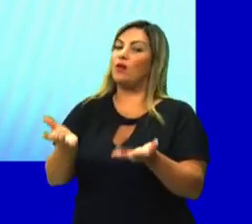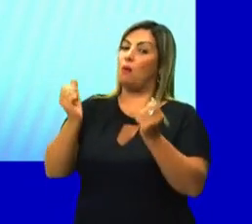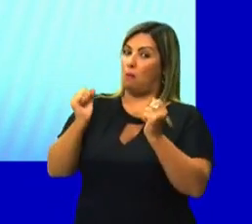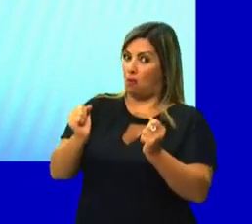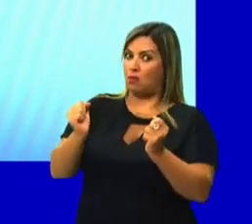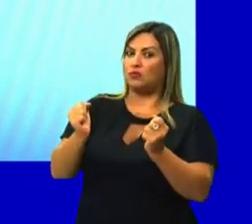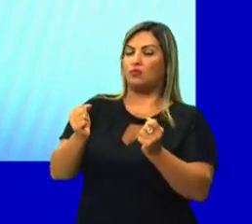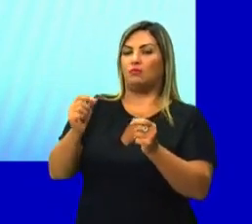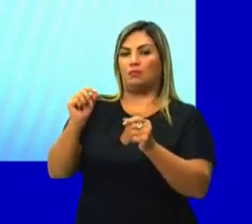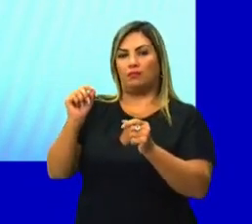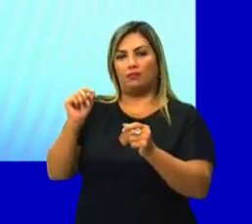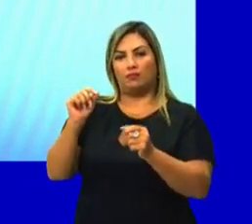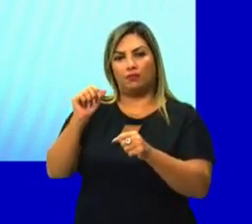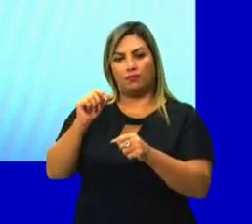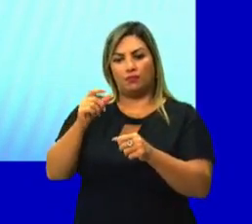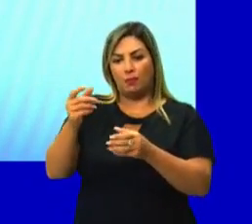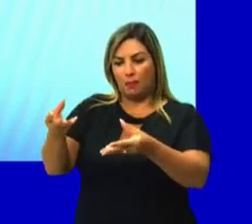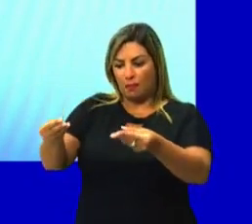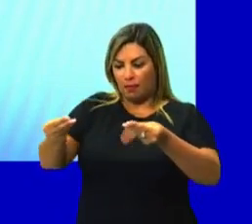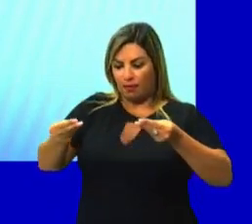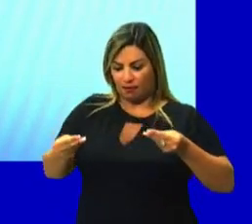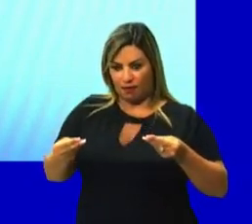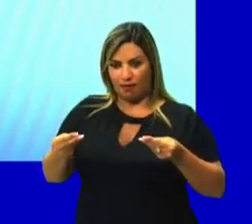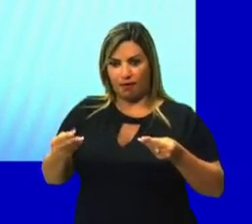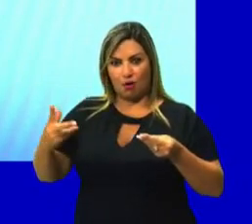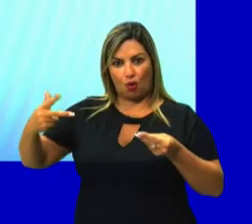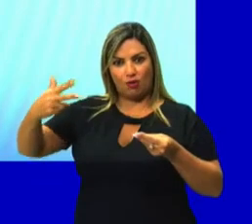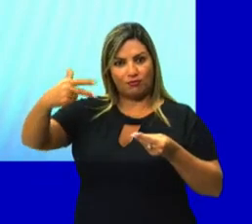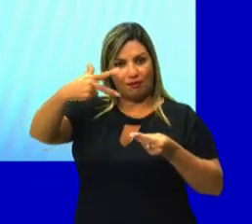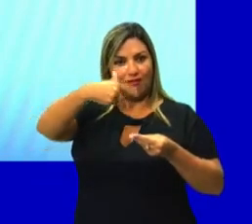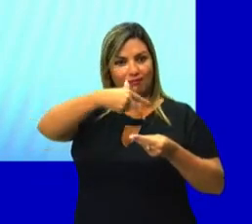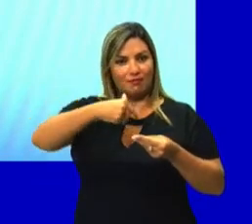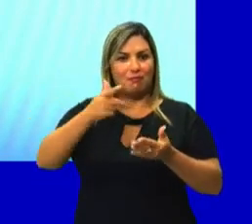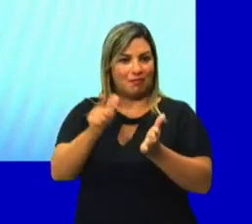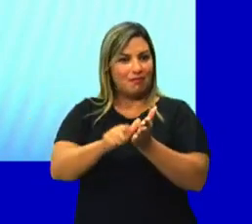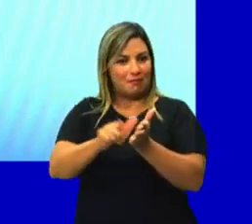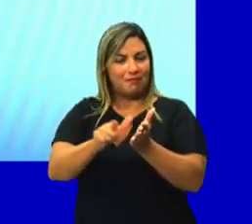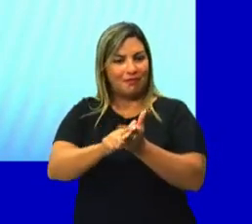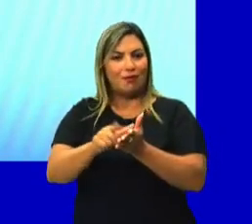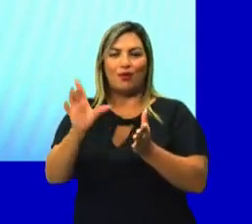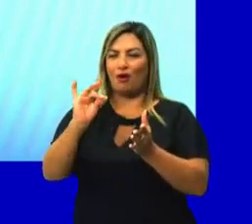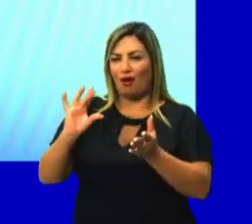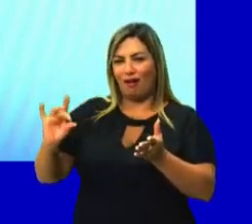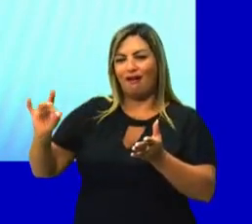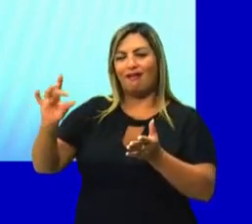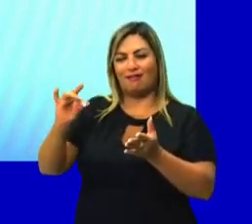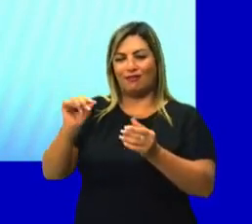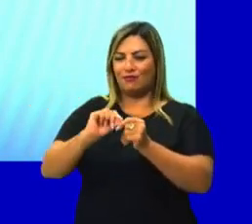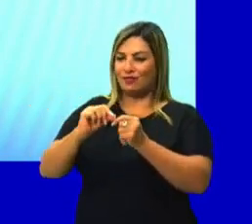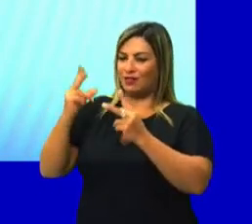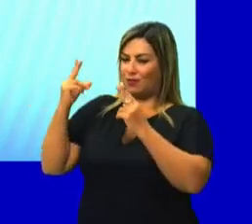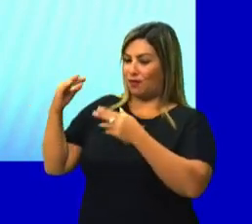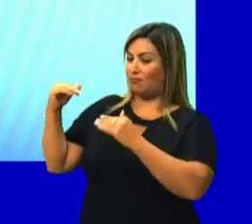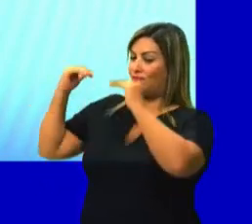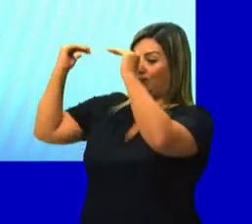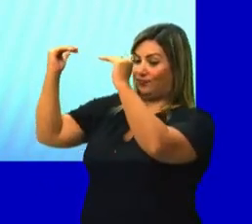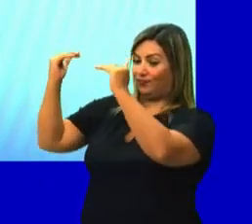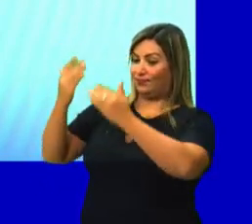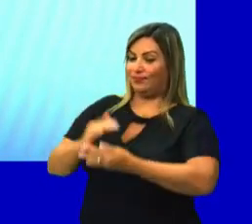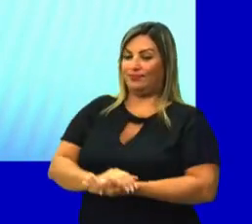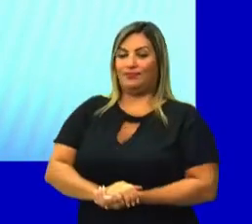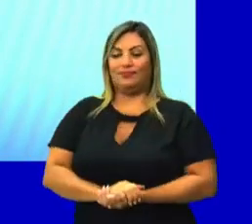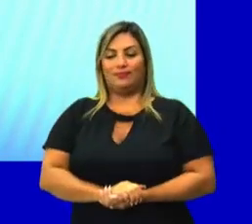pegar essa planificação, cortar ali na folha de papel e colar suas faces, seus lados,